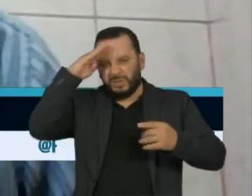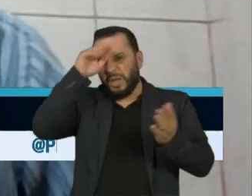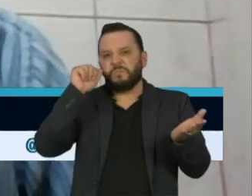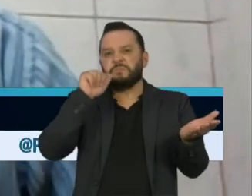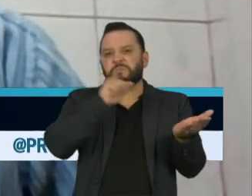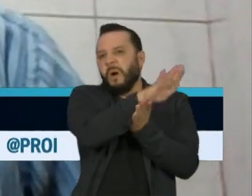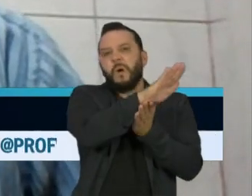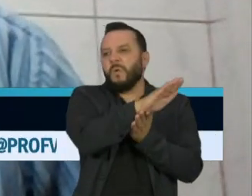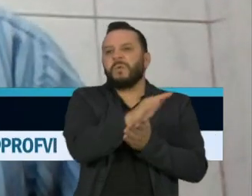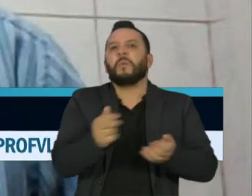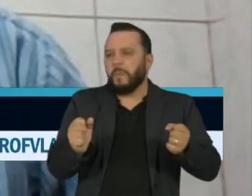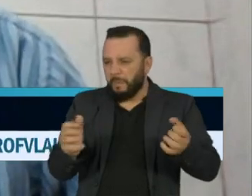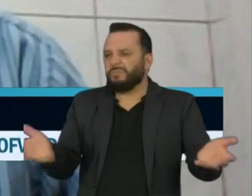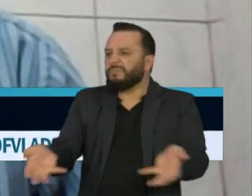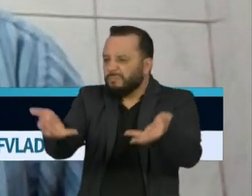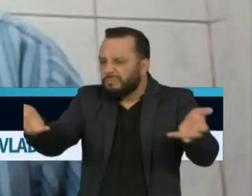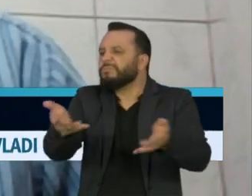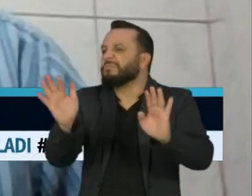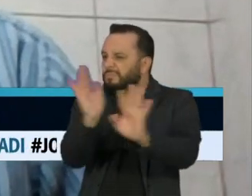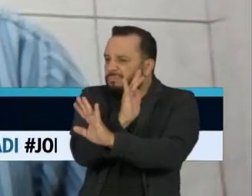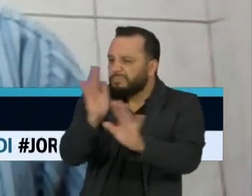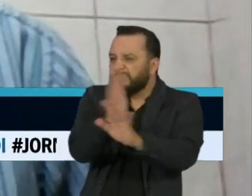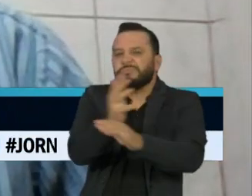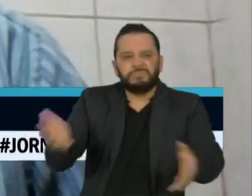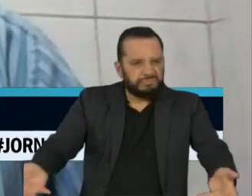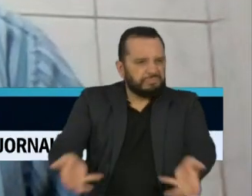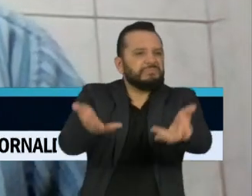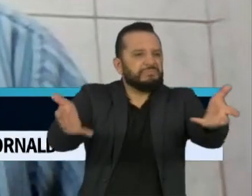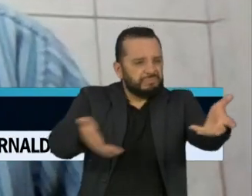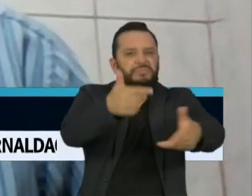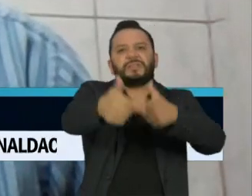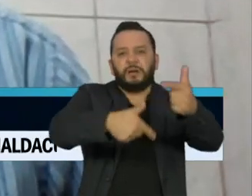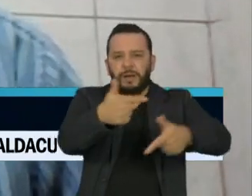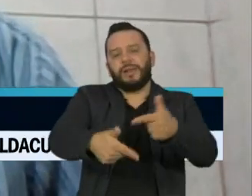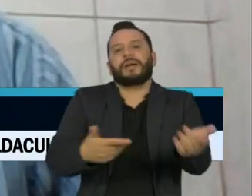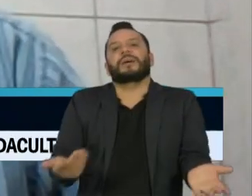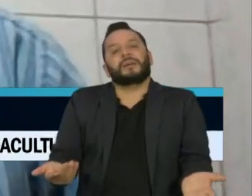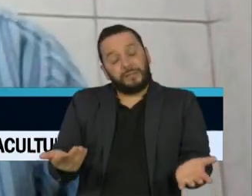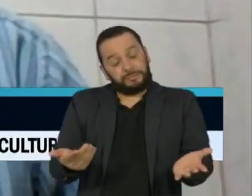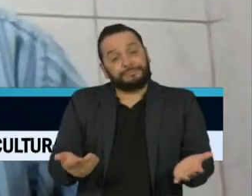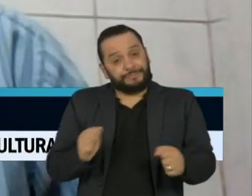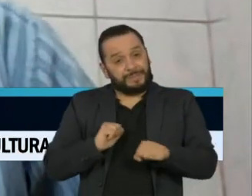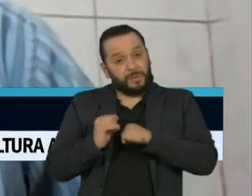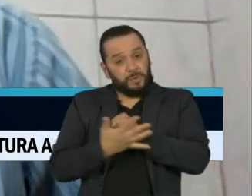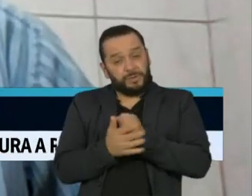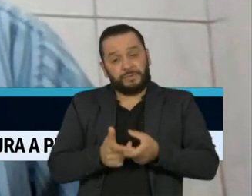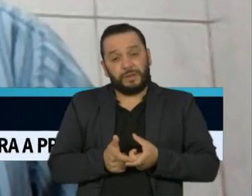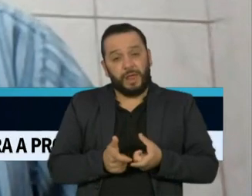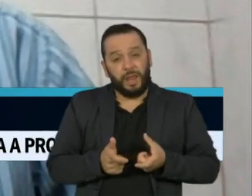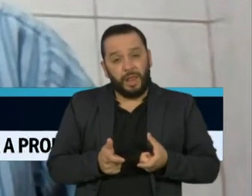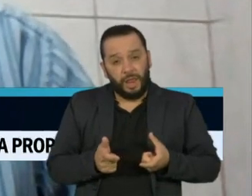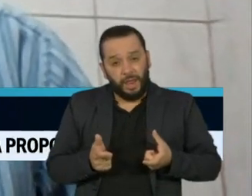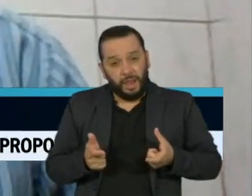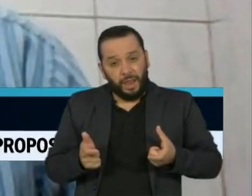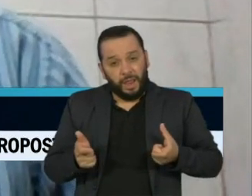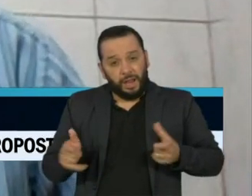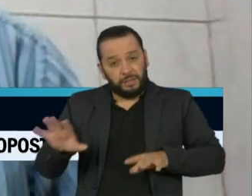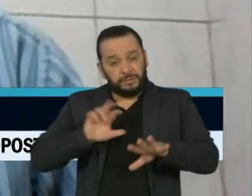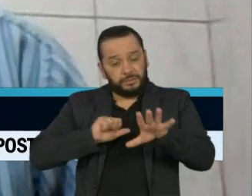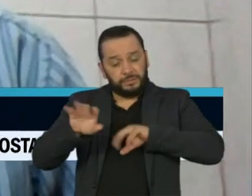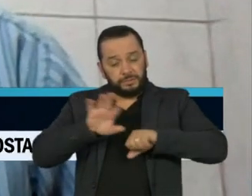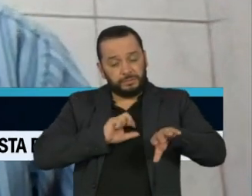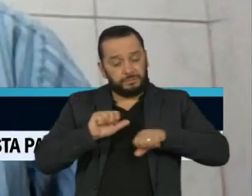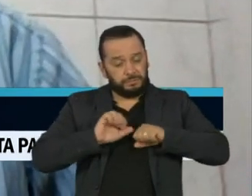estimular a redução do isolamento, aumenta o número de casos de pessoas contaminadas e, com